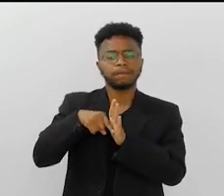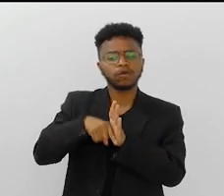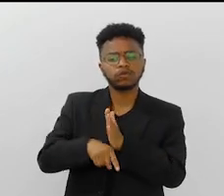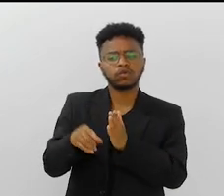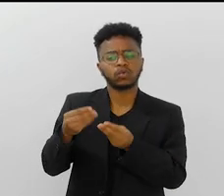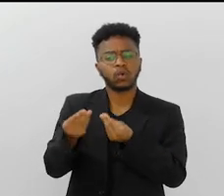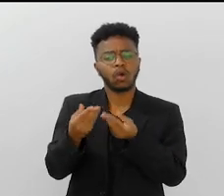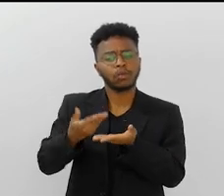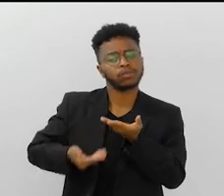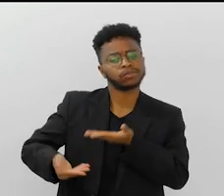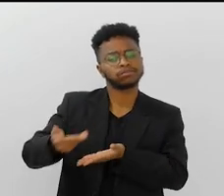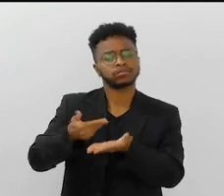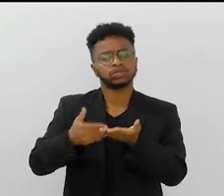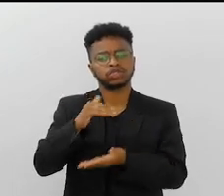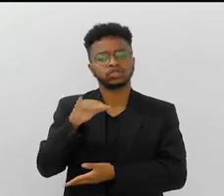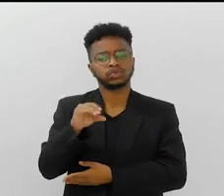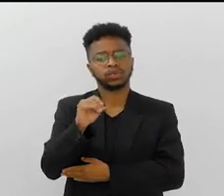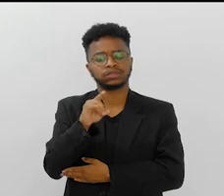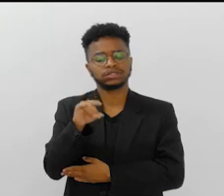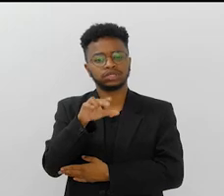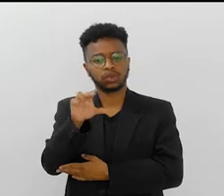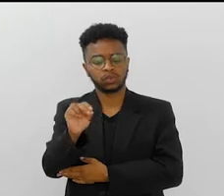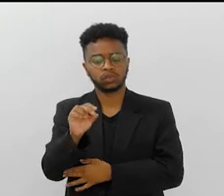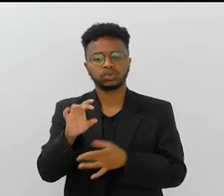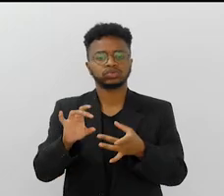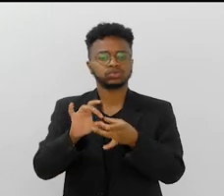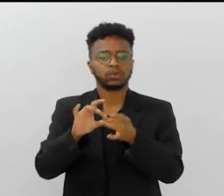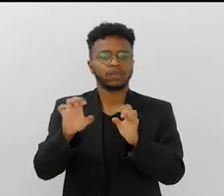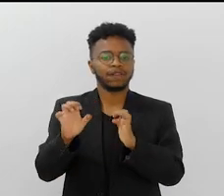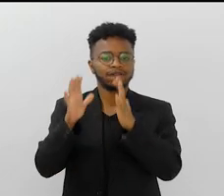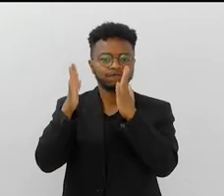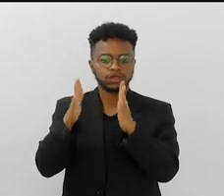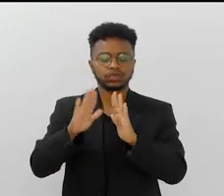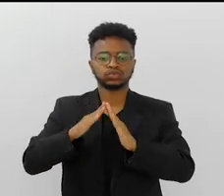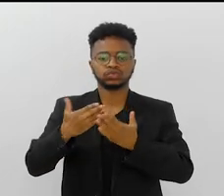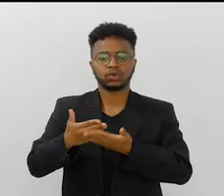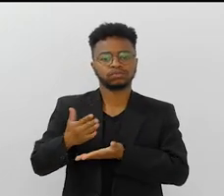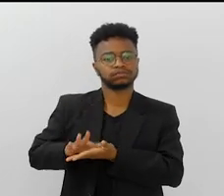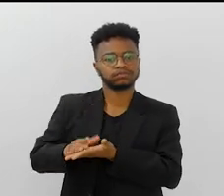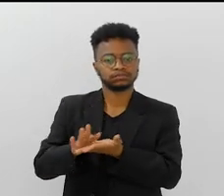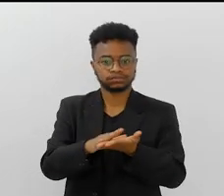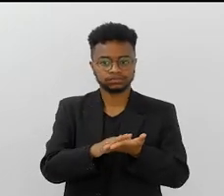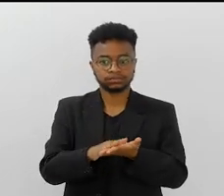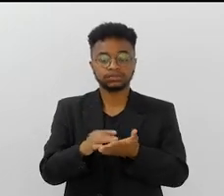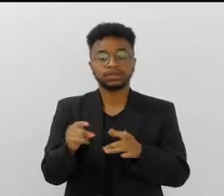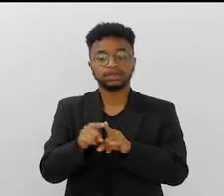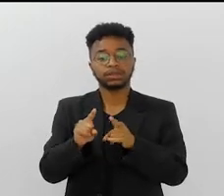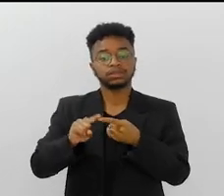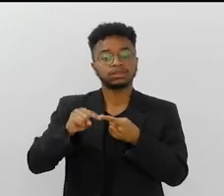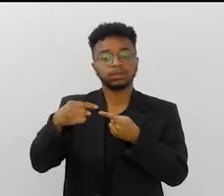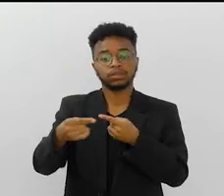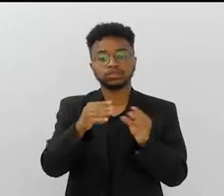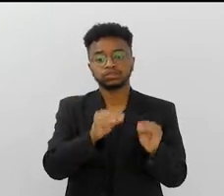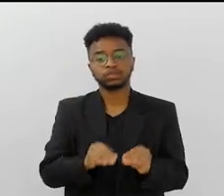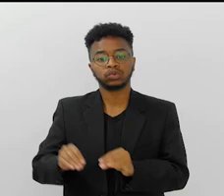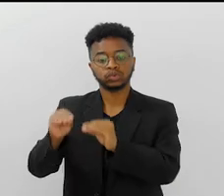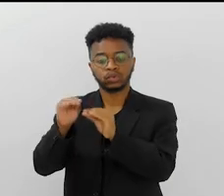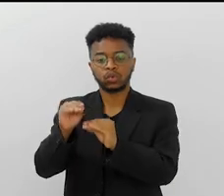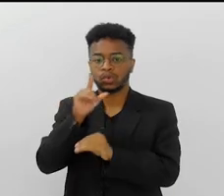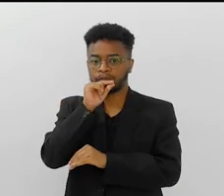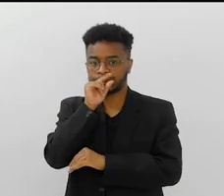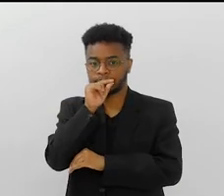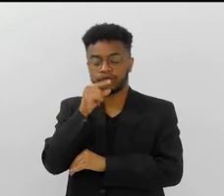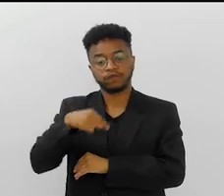A profundidade do envolvimento do Joãozinho 30 com a festa, com a escola de samba na qual ele estava, ele que, quando foi para a Beija-Flor se